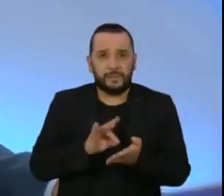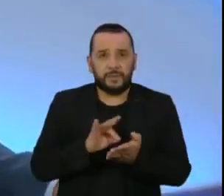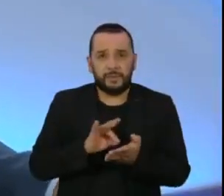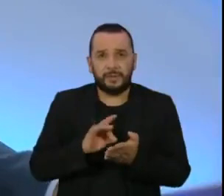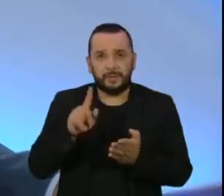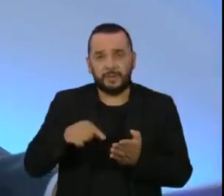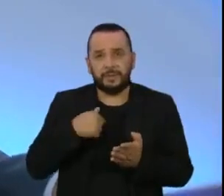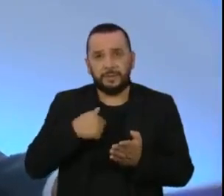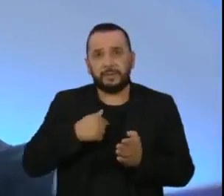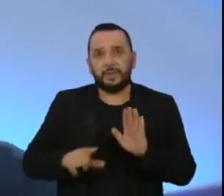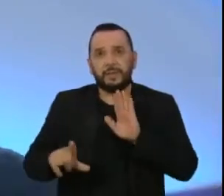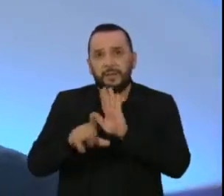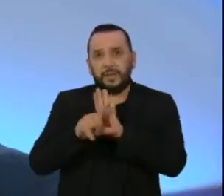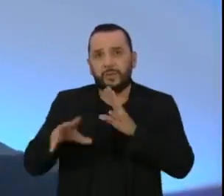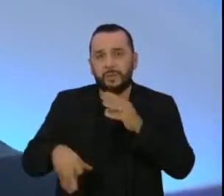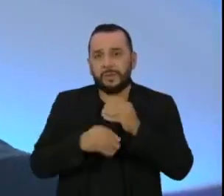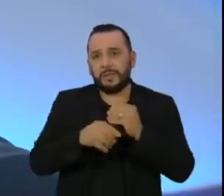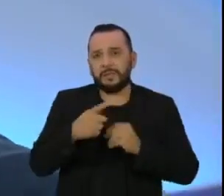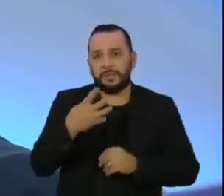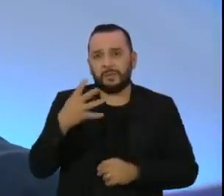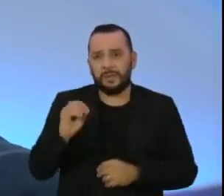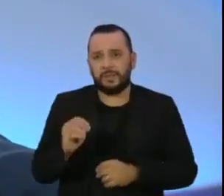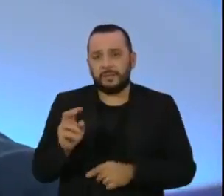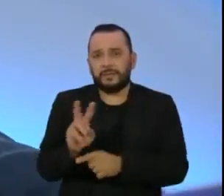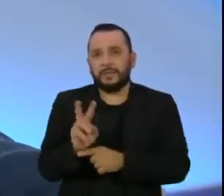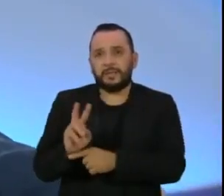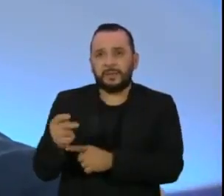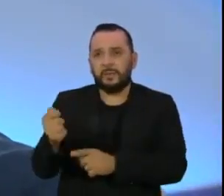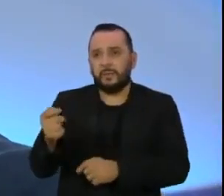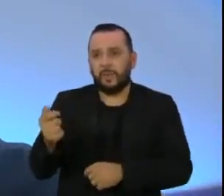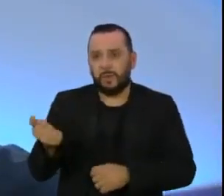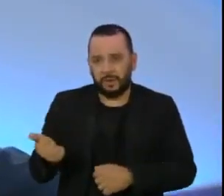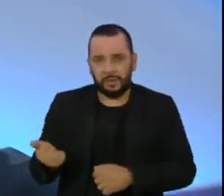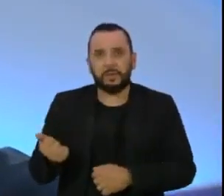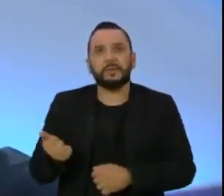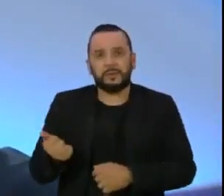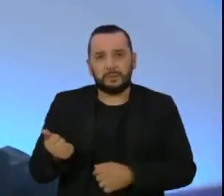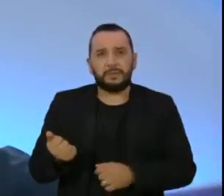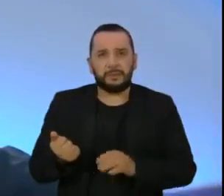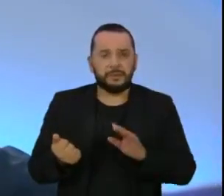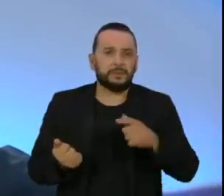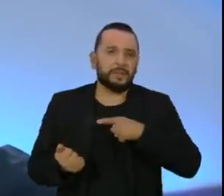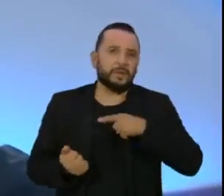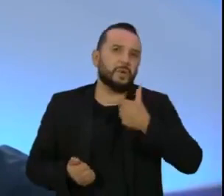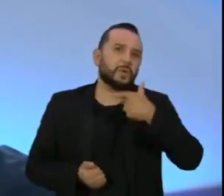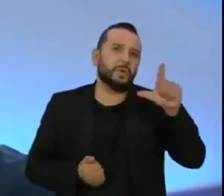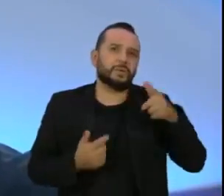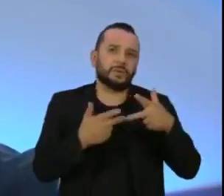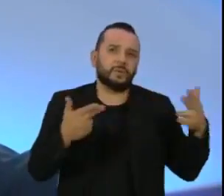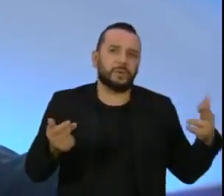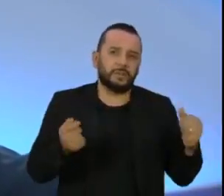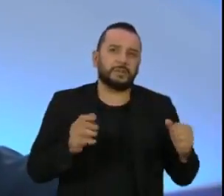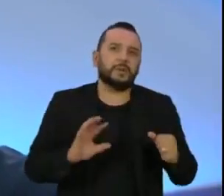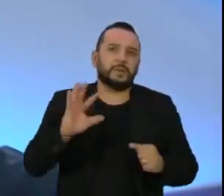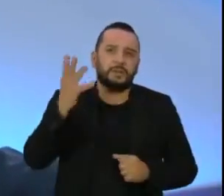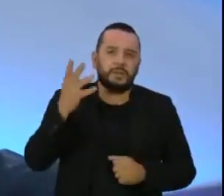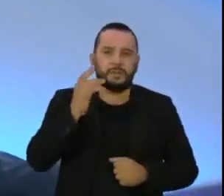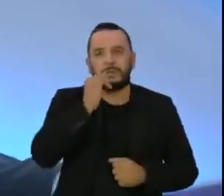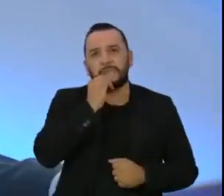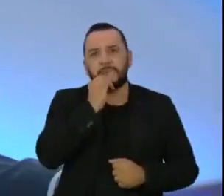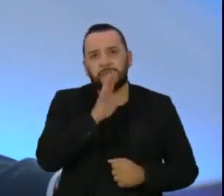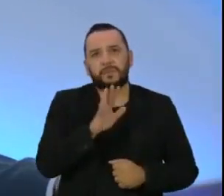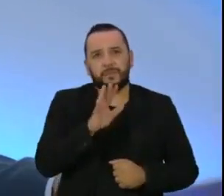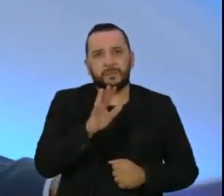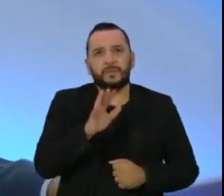lei complementar 140, fiscalização baixa, só que da outra vez foi 7 mil. Olha, só tem outras coisas que acontecem. Olha só,